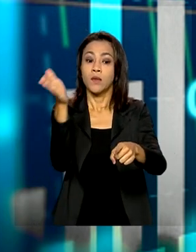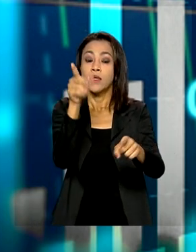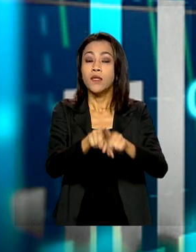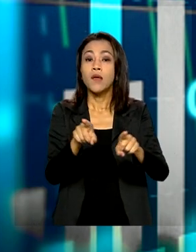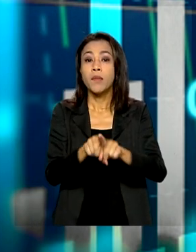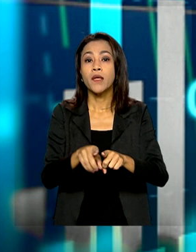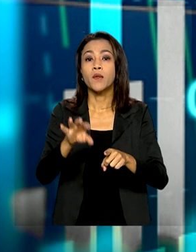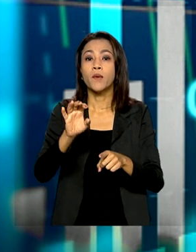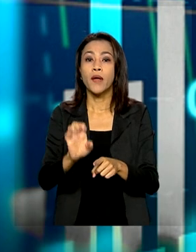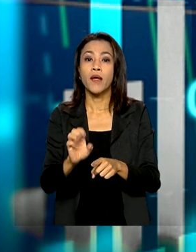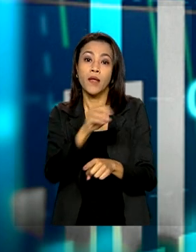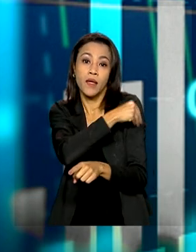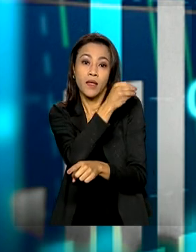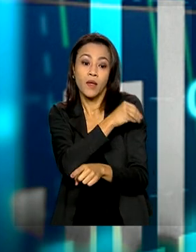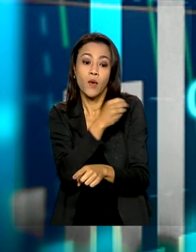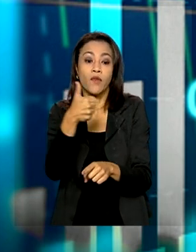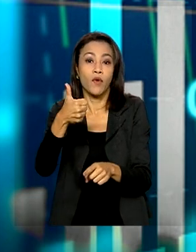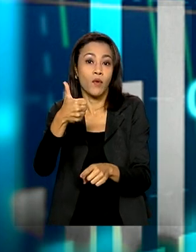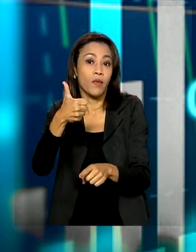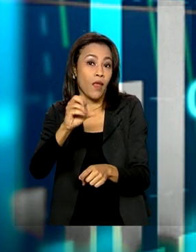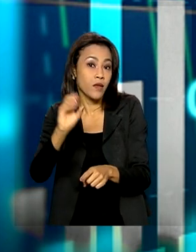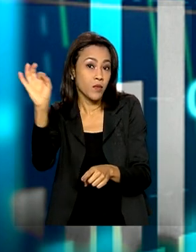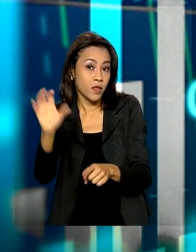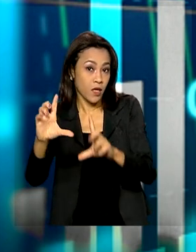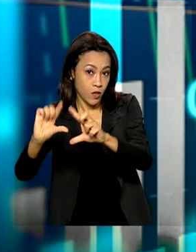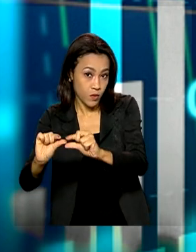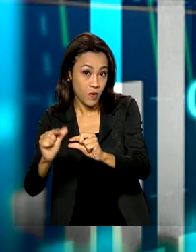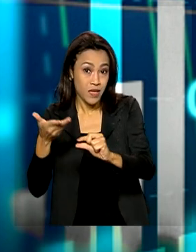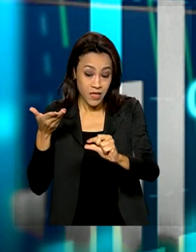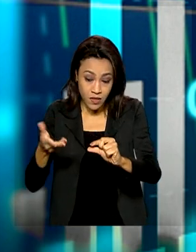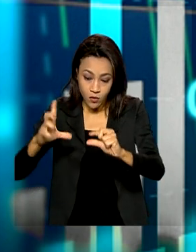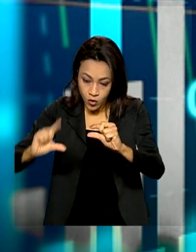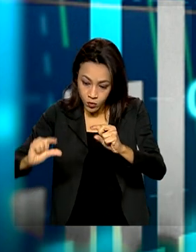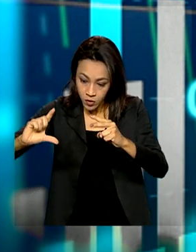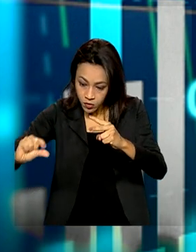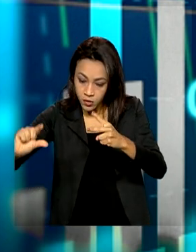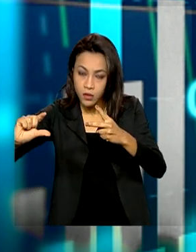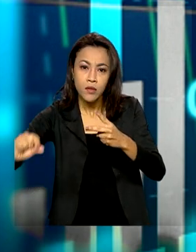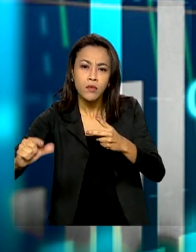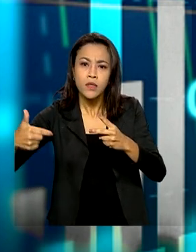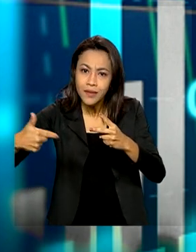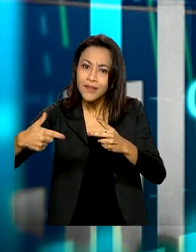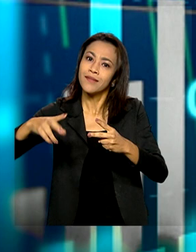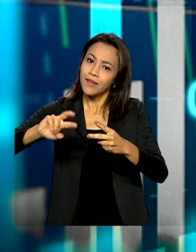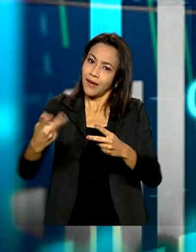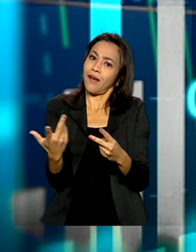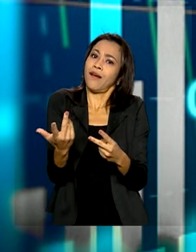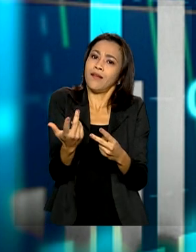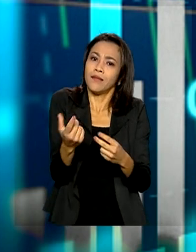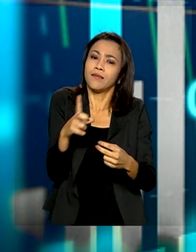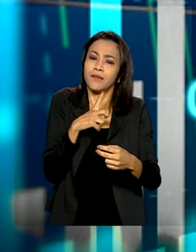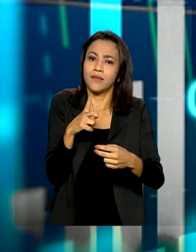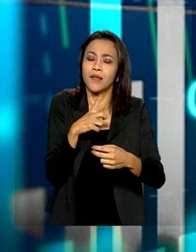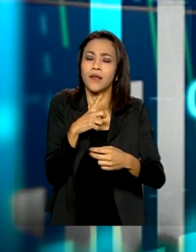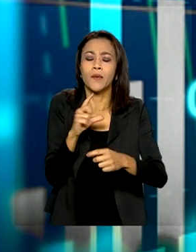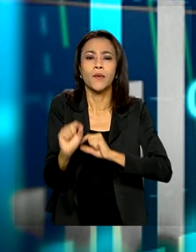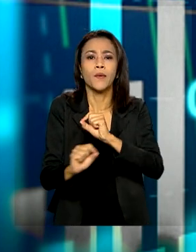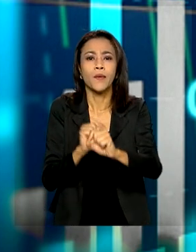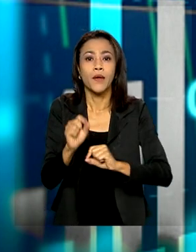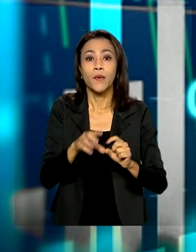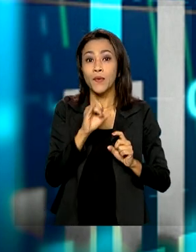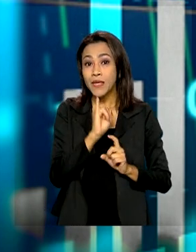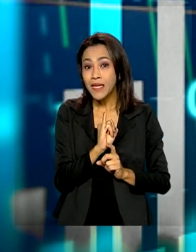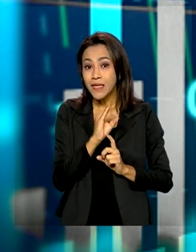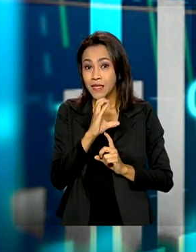etanol, em torno de 10%. E é claro que essas quedas todas também refletem a mudança na legislação que determinou que o CMS